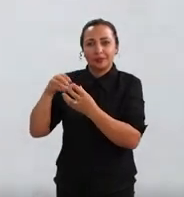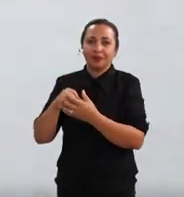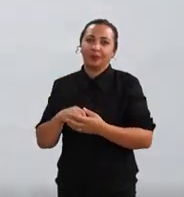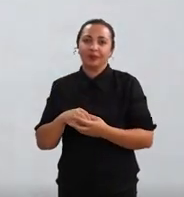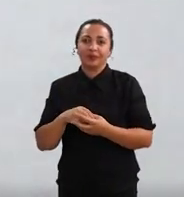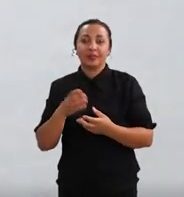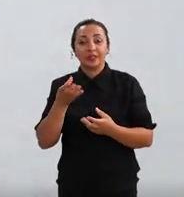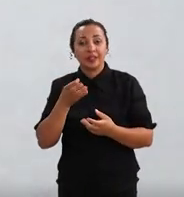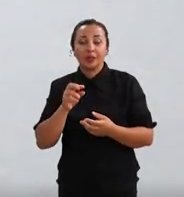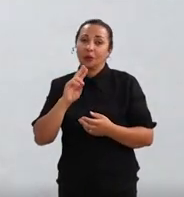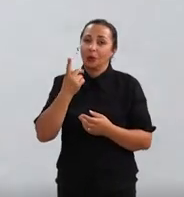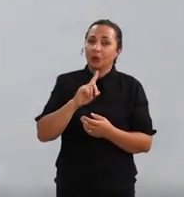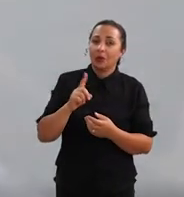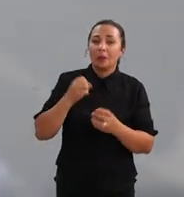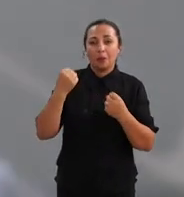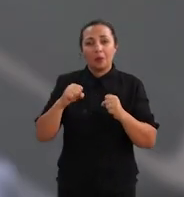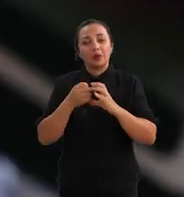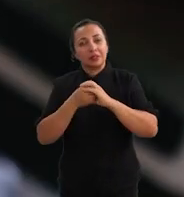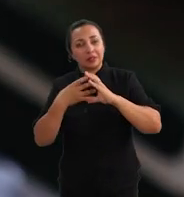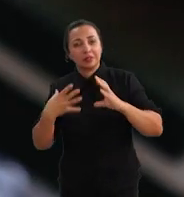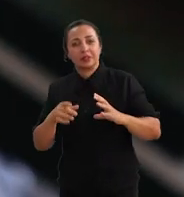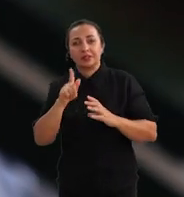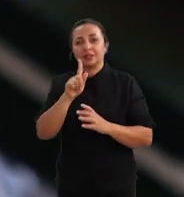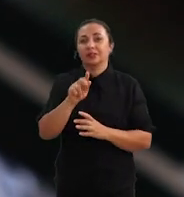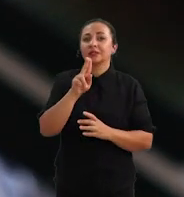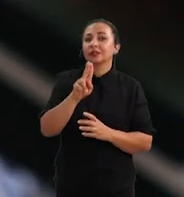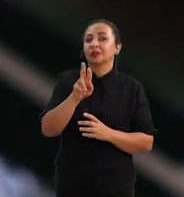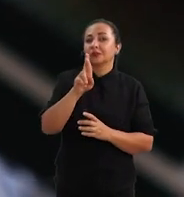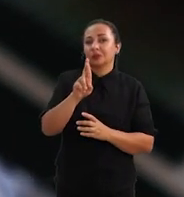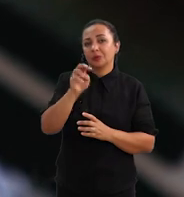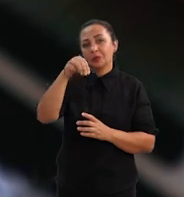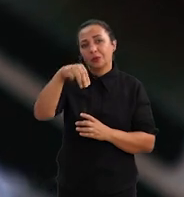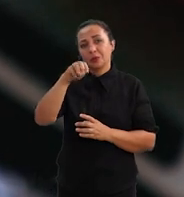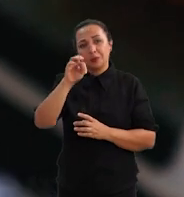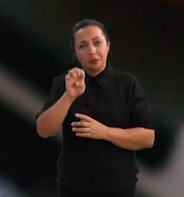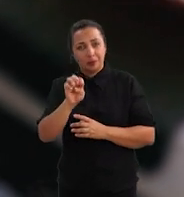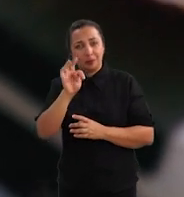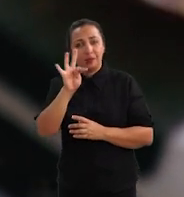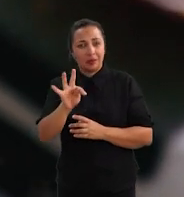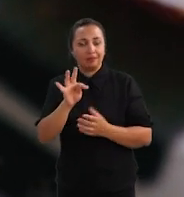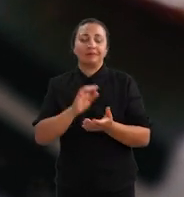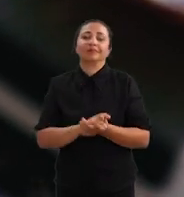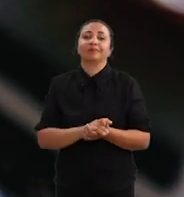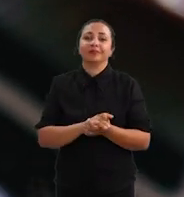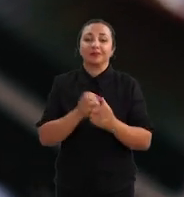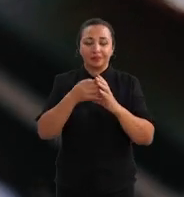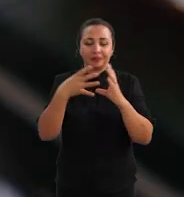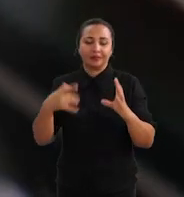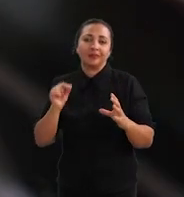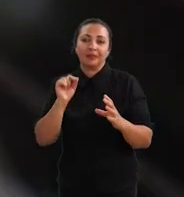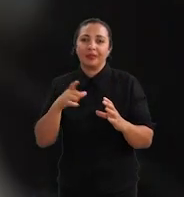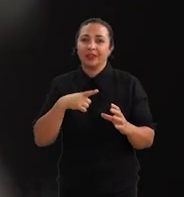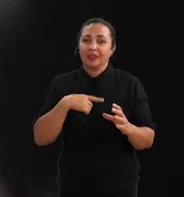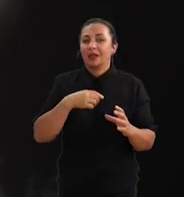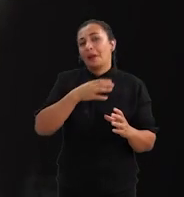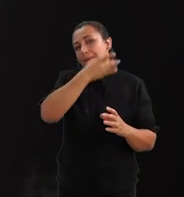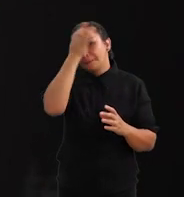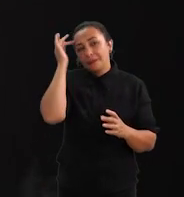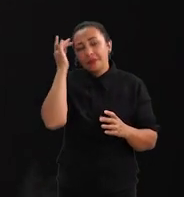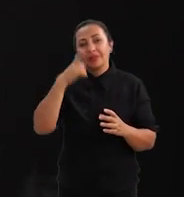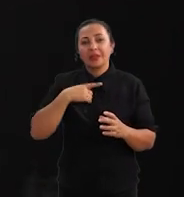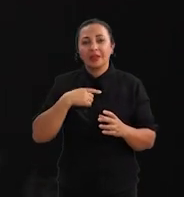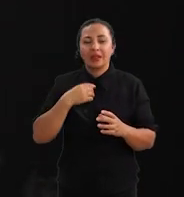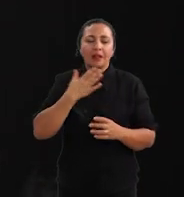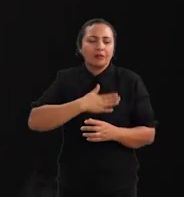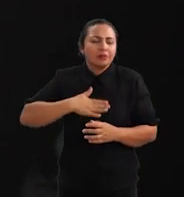Então, querendo ou pode sim caracterizar essa parte de agumestização do café. Caracterizando que tem muita gente que tem o